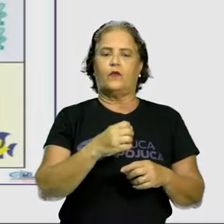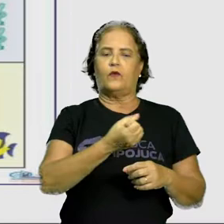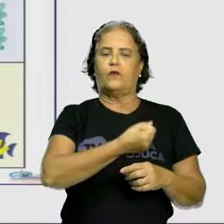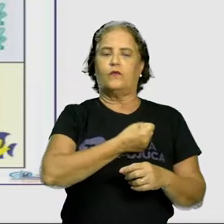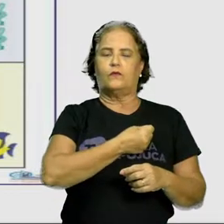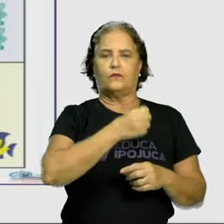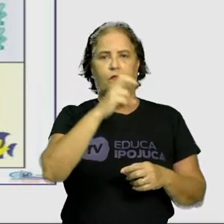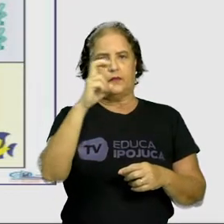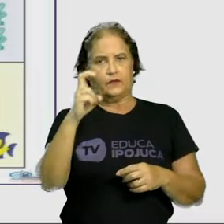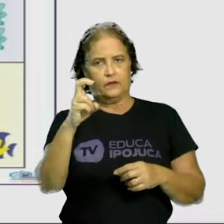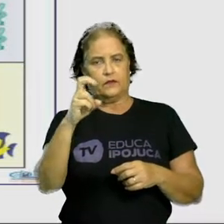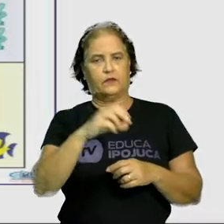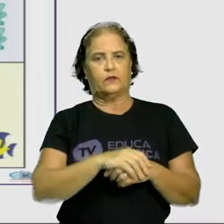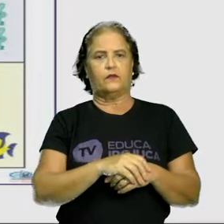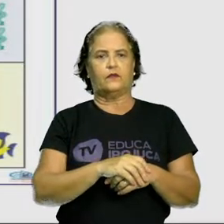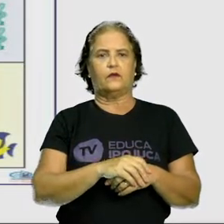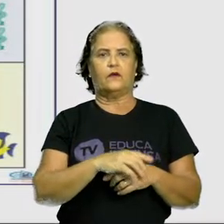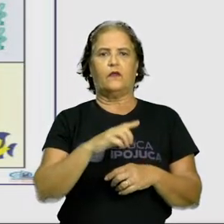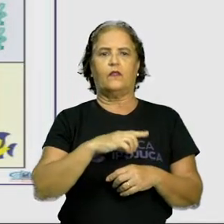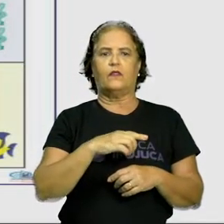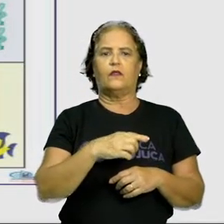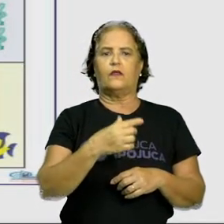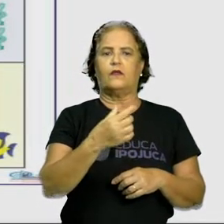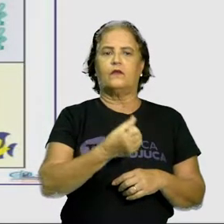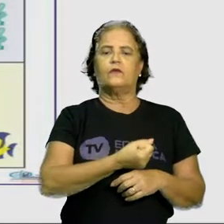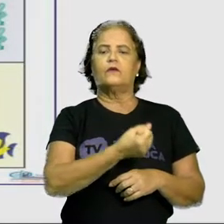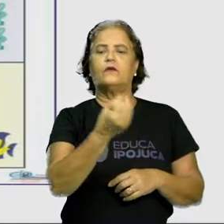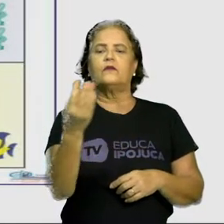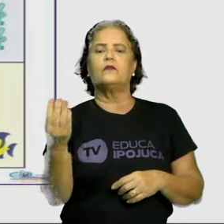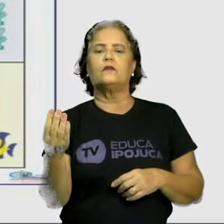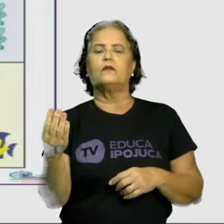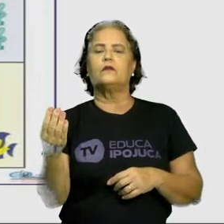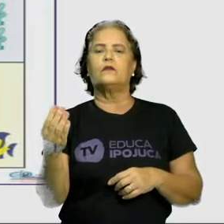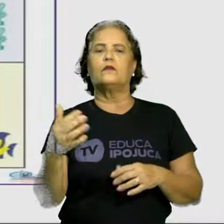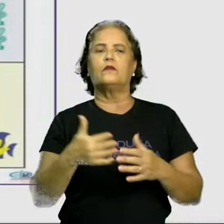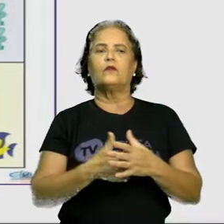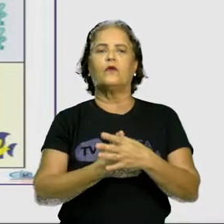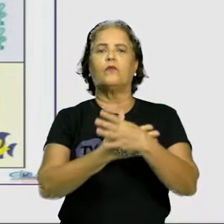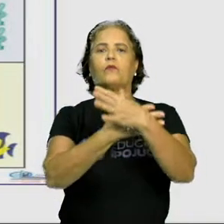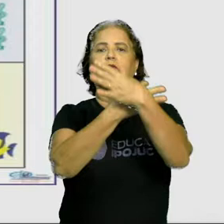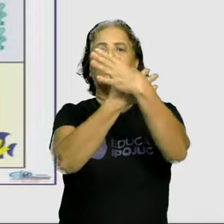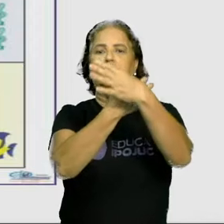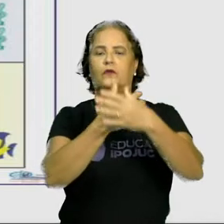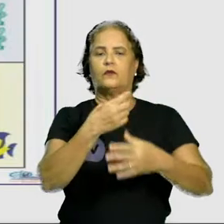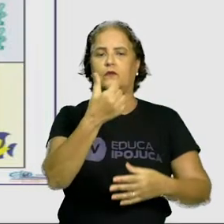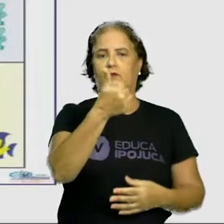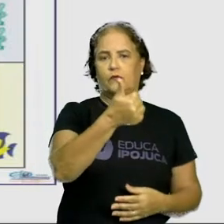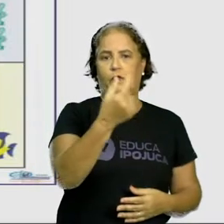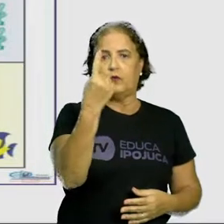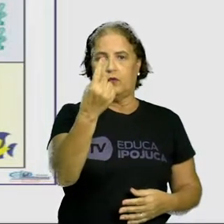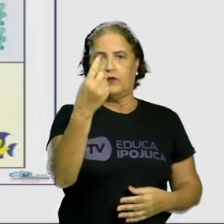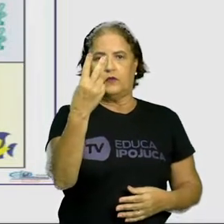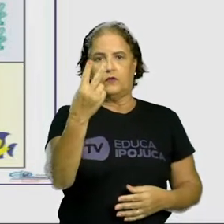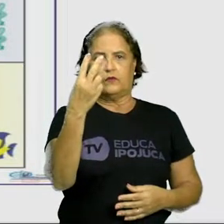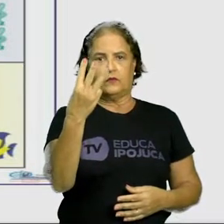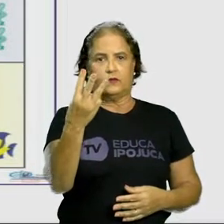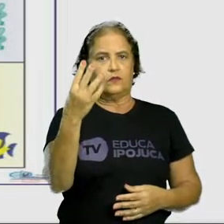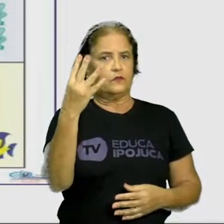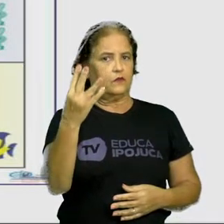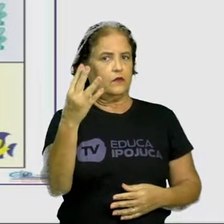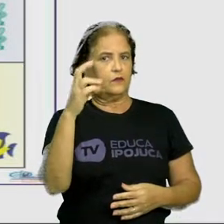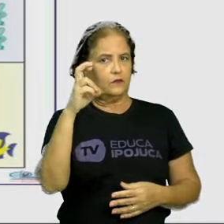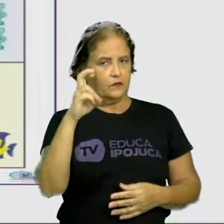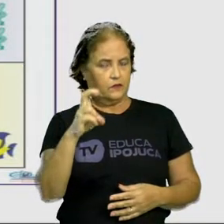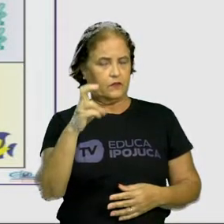5. Aqui nós temos a quantidade de quantas borboletas, crianças? Uma, duas, três, quatro, cinco,